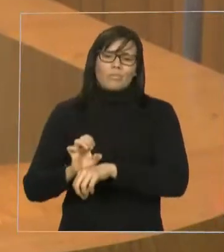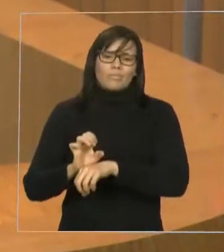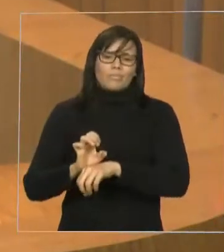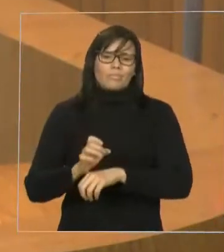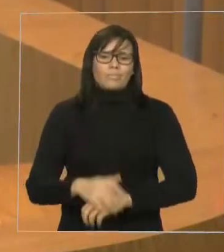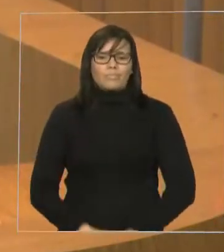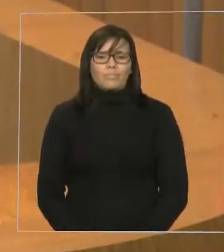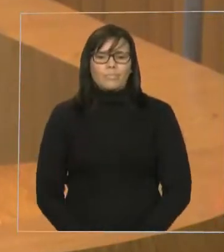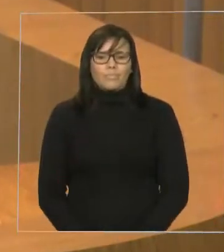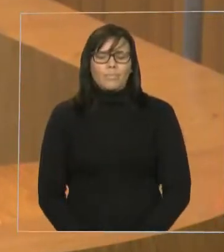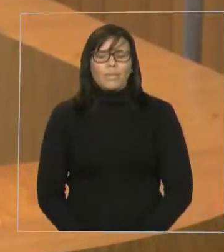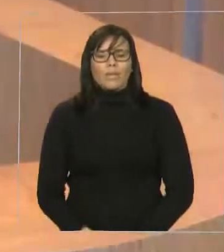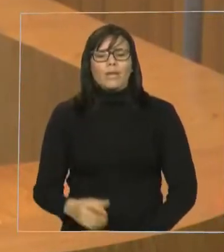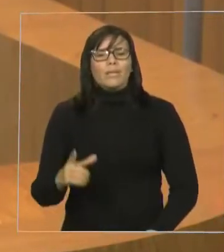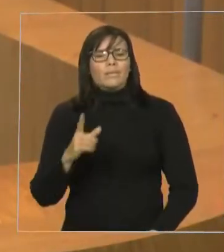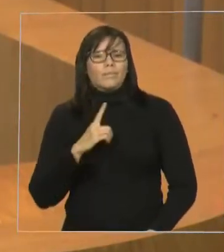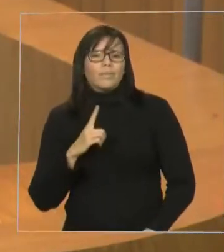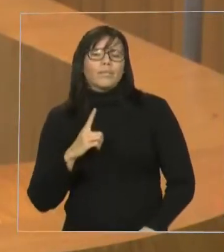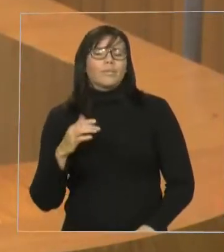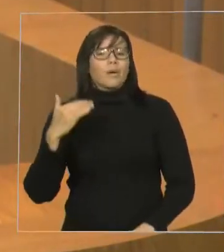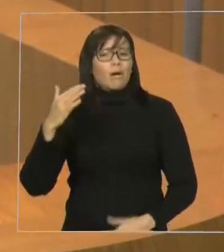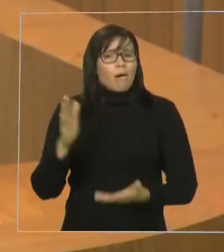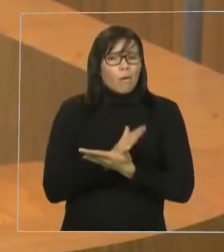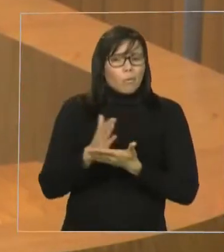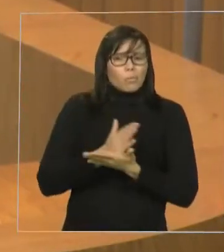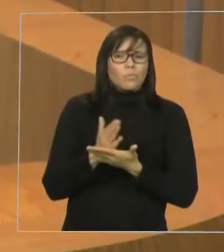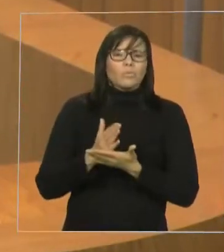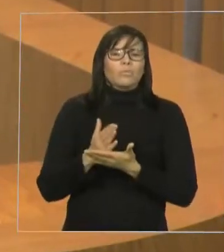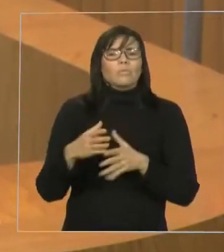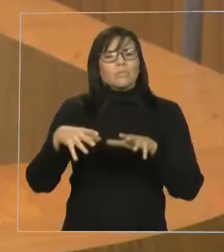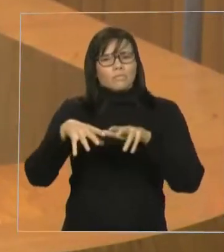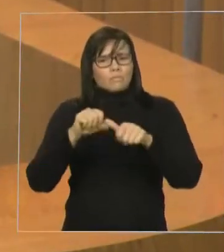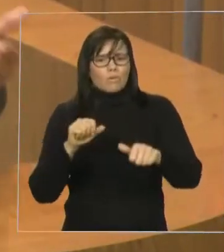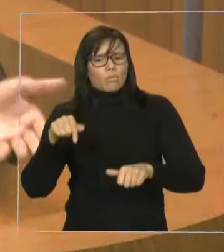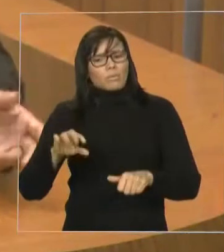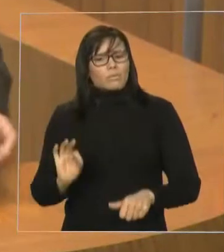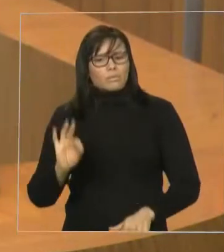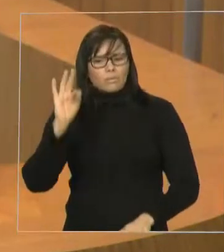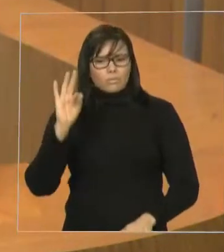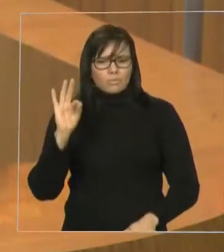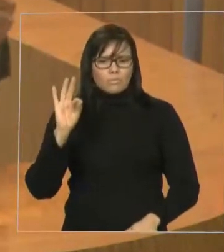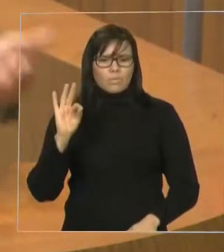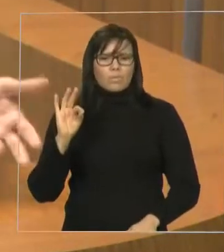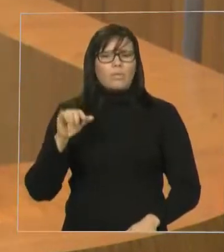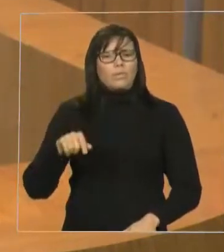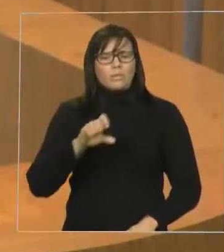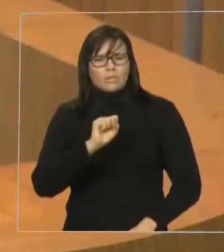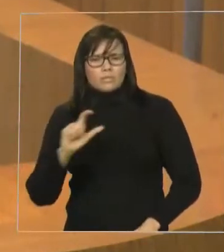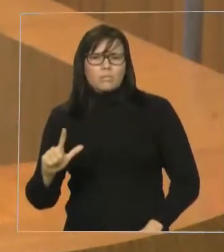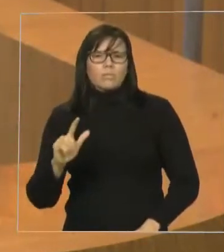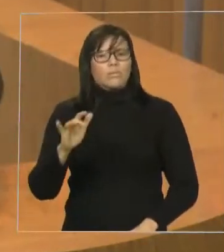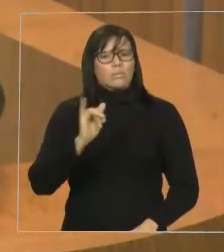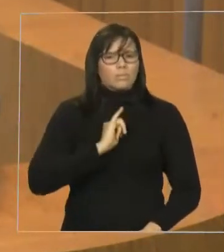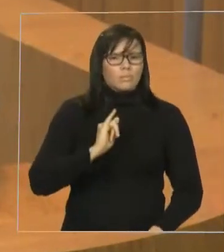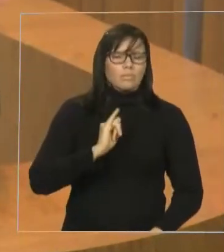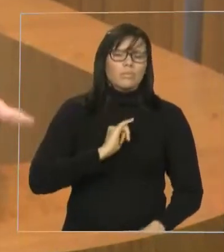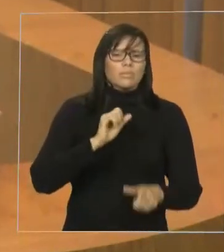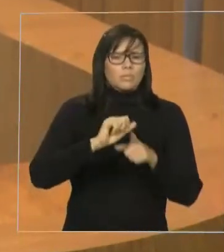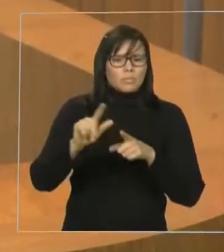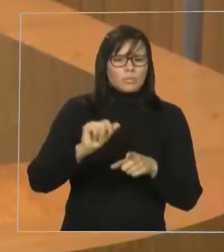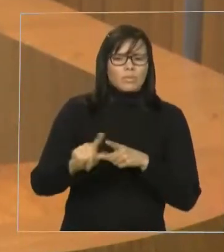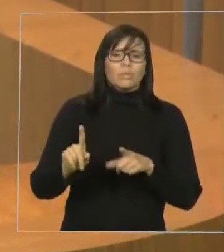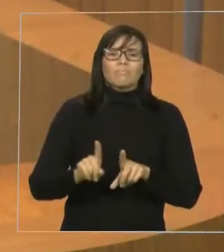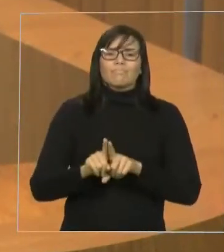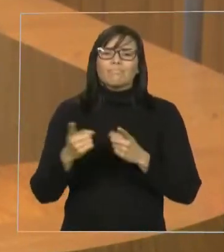formaram no estado do Maranhão, se formaram na UFMA, em São Luís, em Pinheiro, em Imperatriz e vão